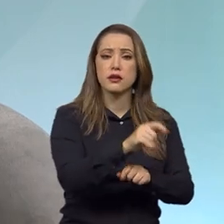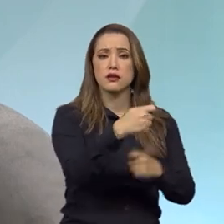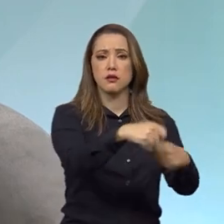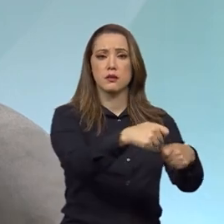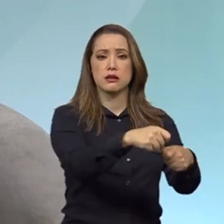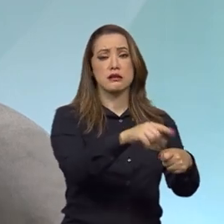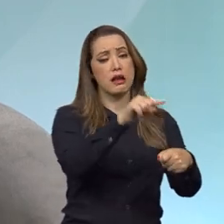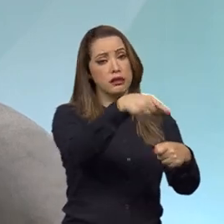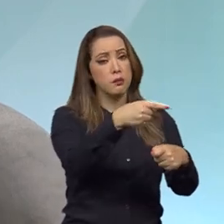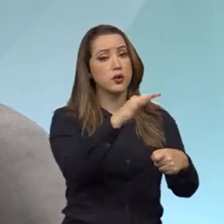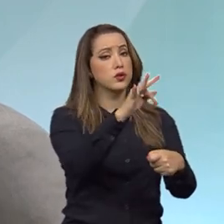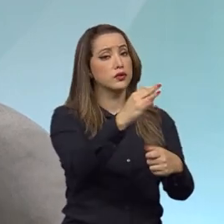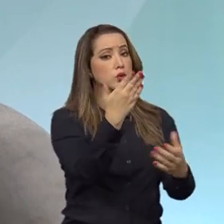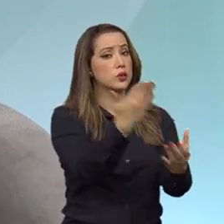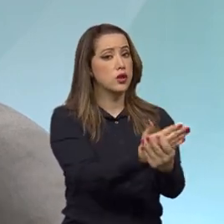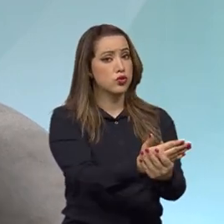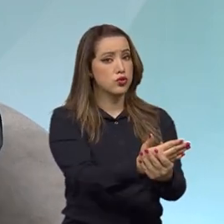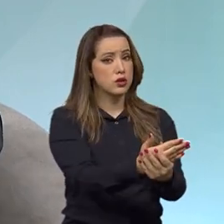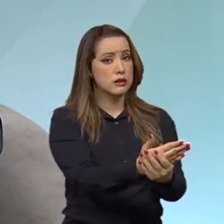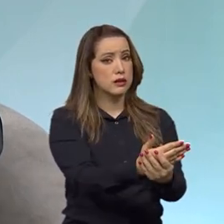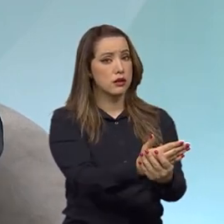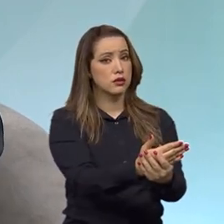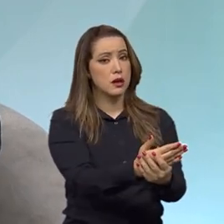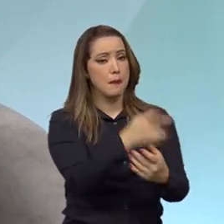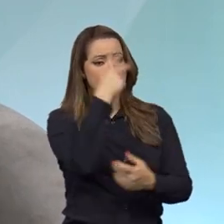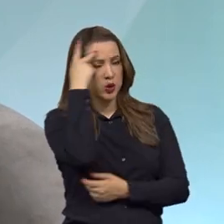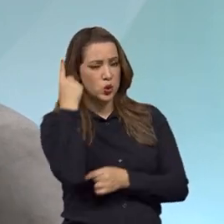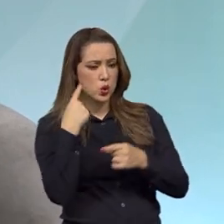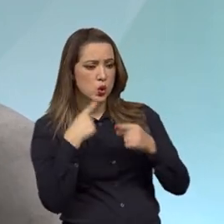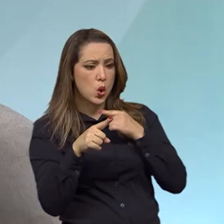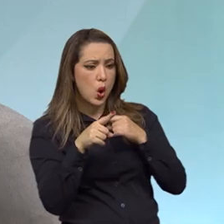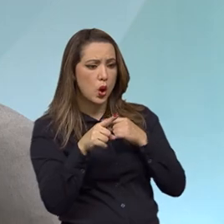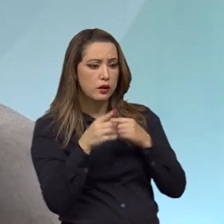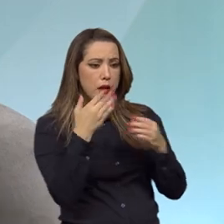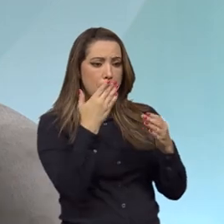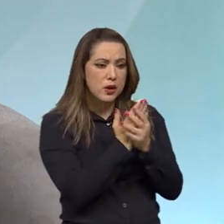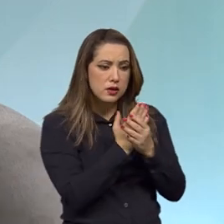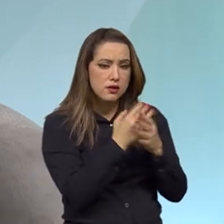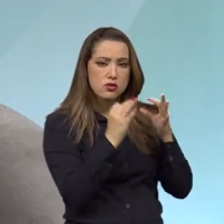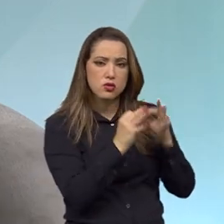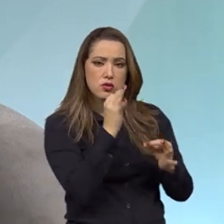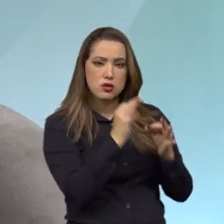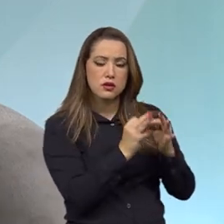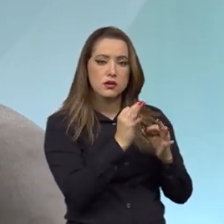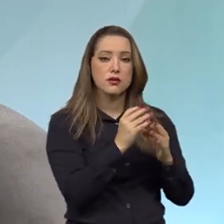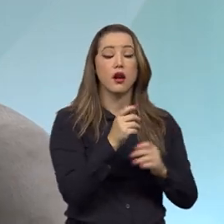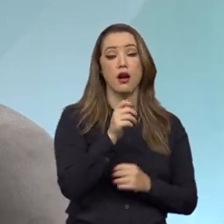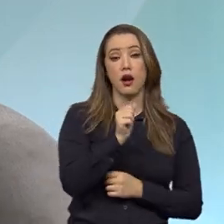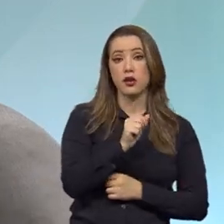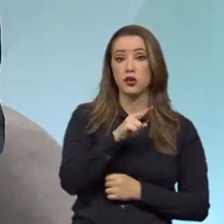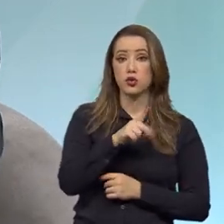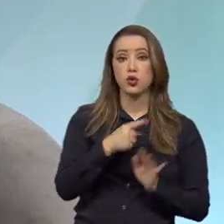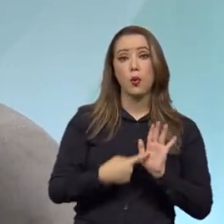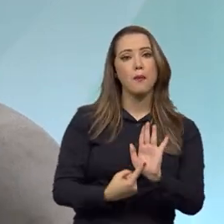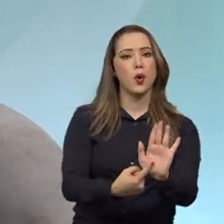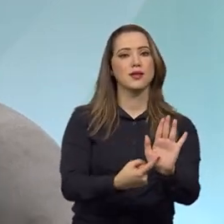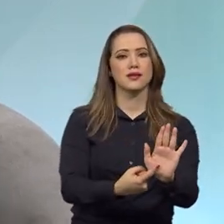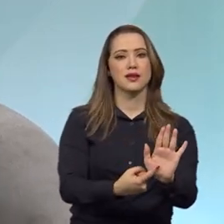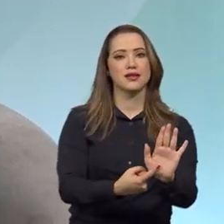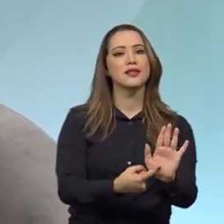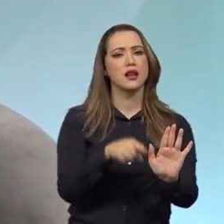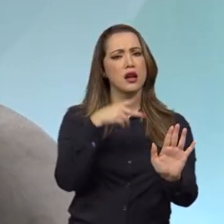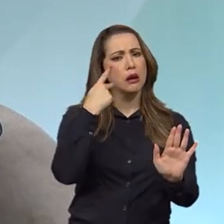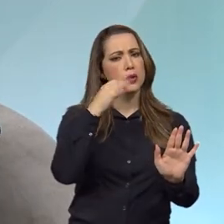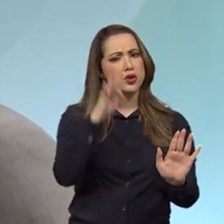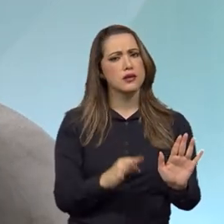contestada judicialmente. Então, a gente vai lá, a Advocacia Geral da União vai a juízo quando contestada e mostra o acerto da política